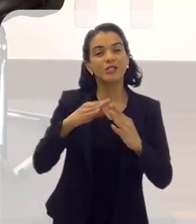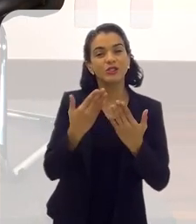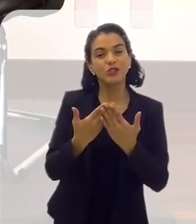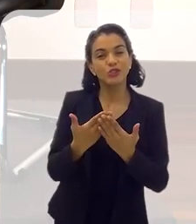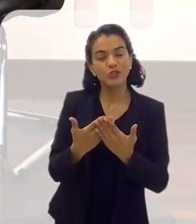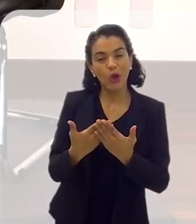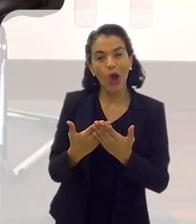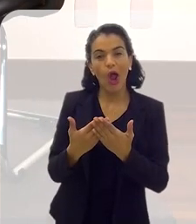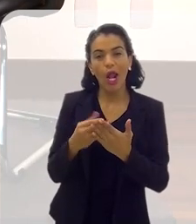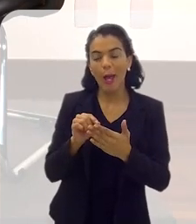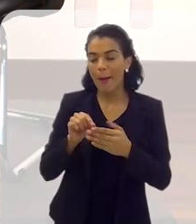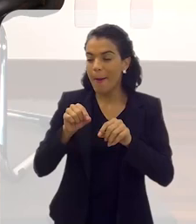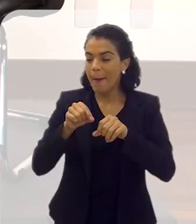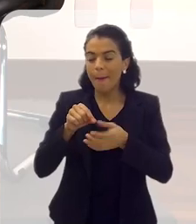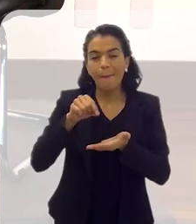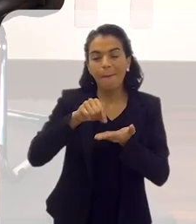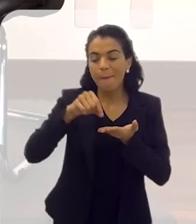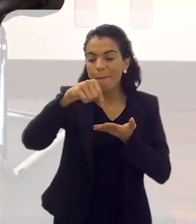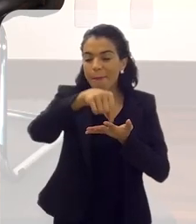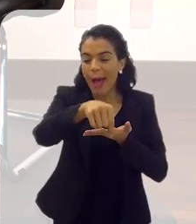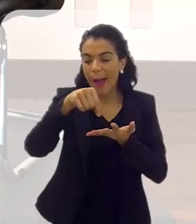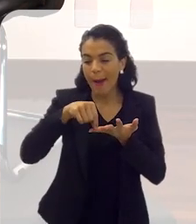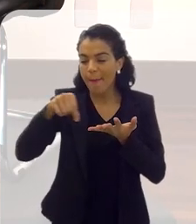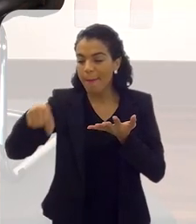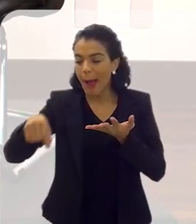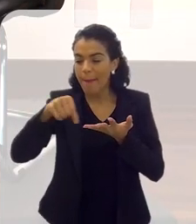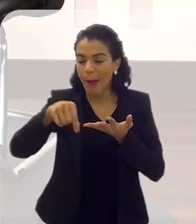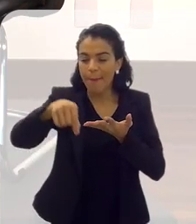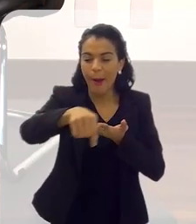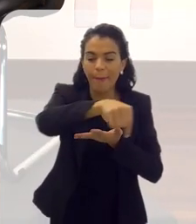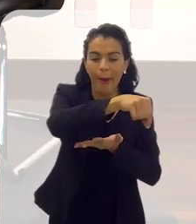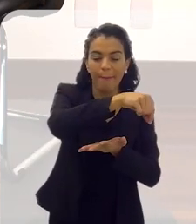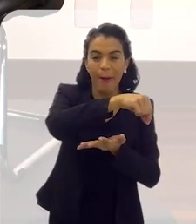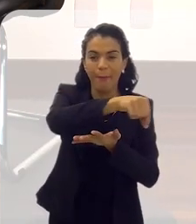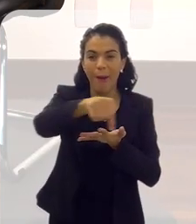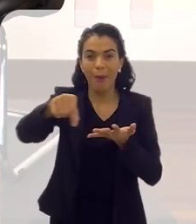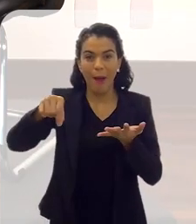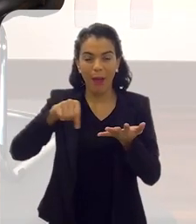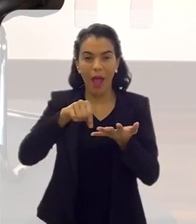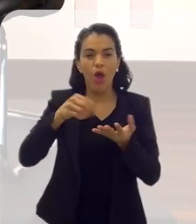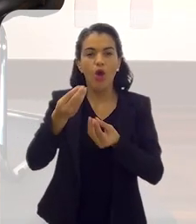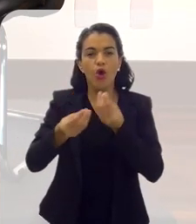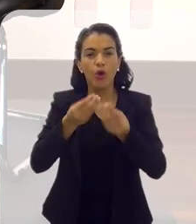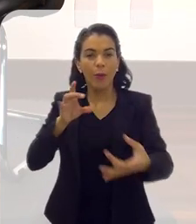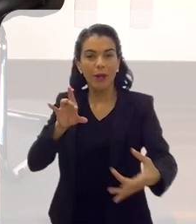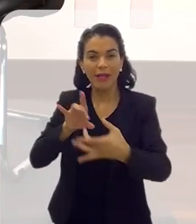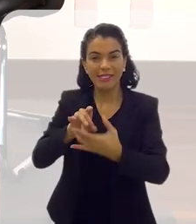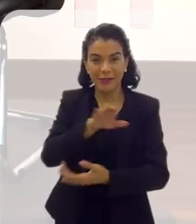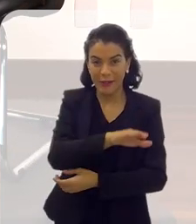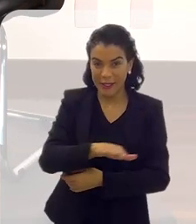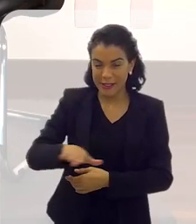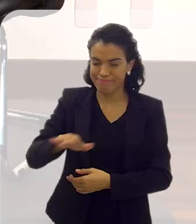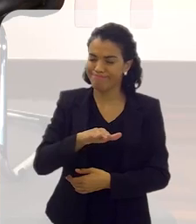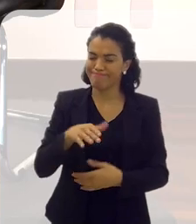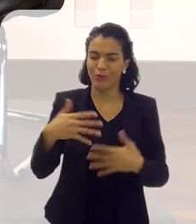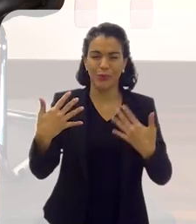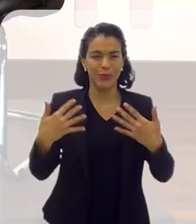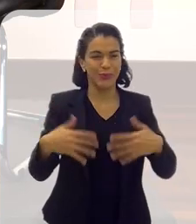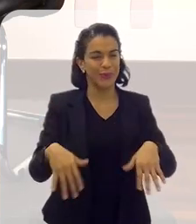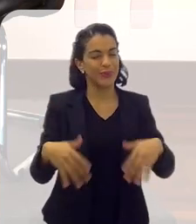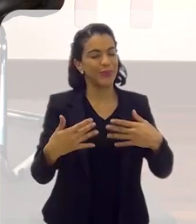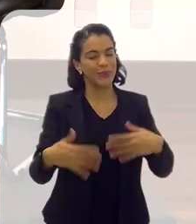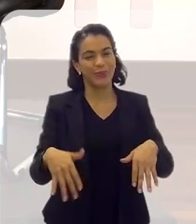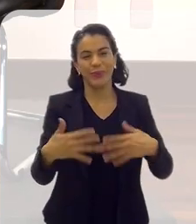no entorno e nós vamos. E, assim, como é a ligação com as crianças, gente? É uma